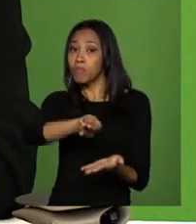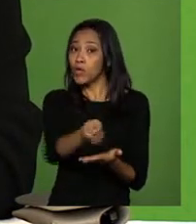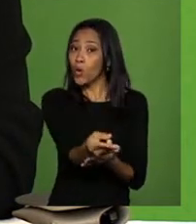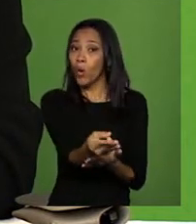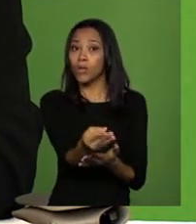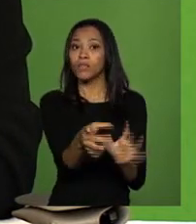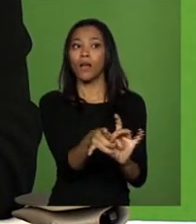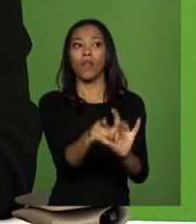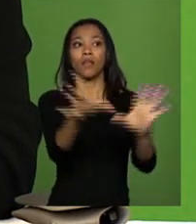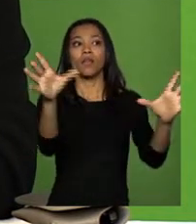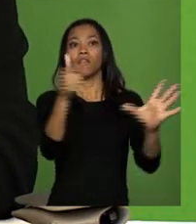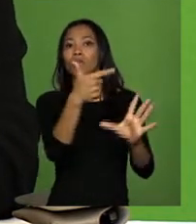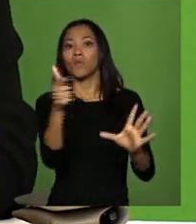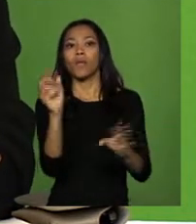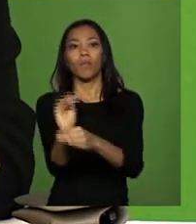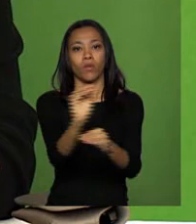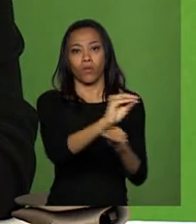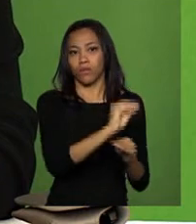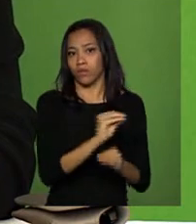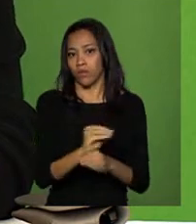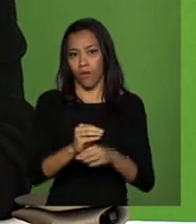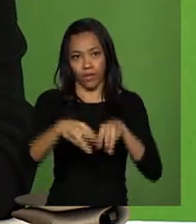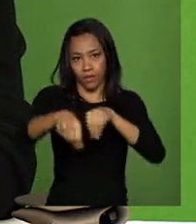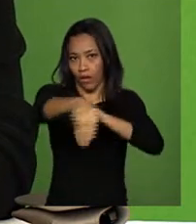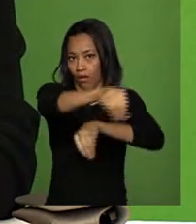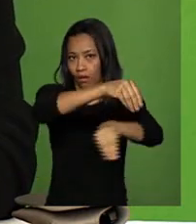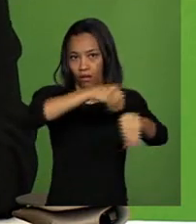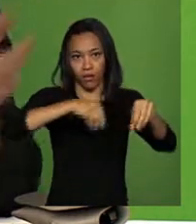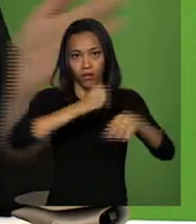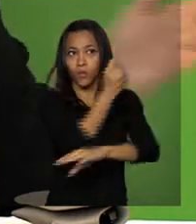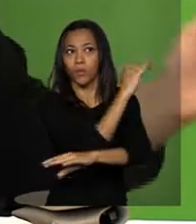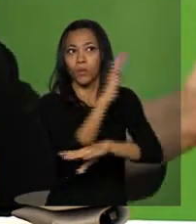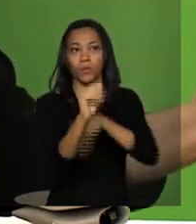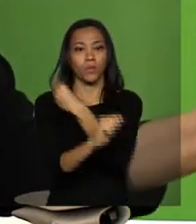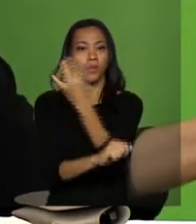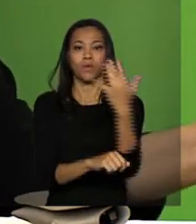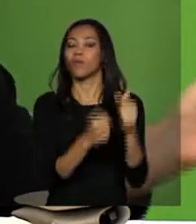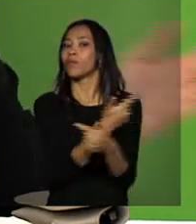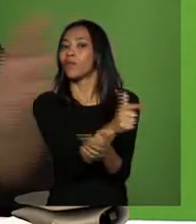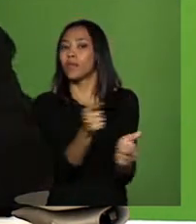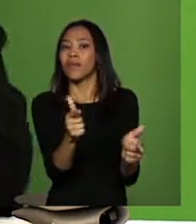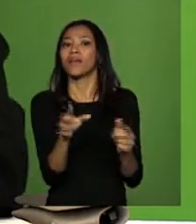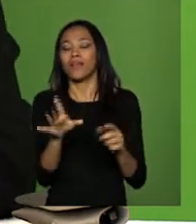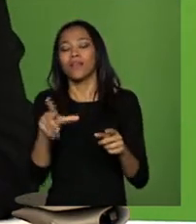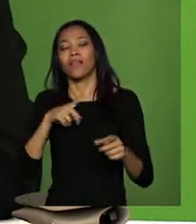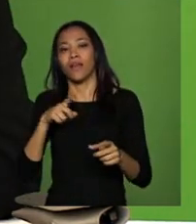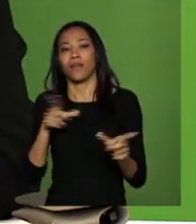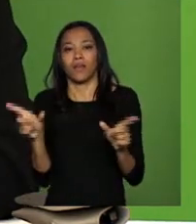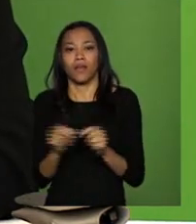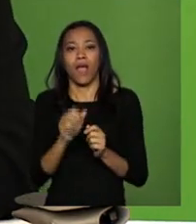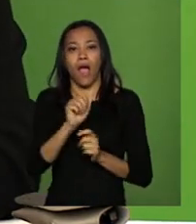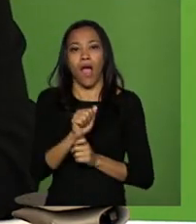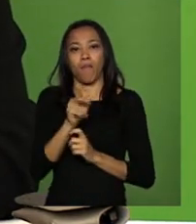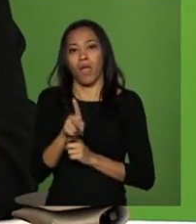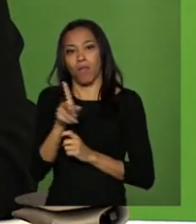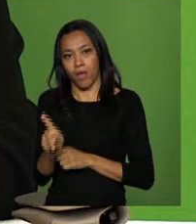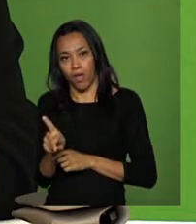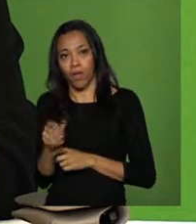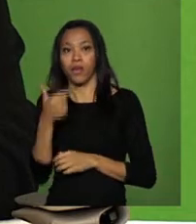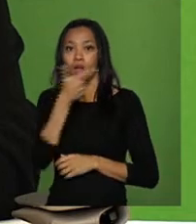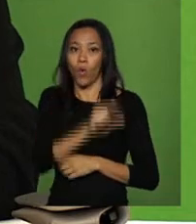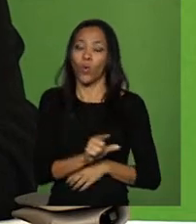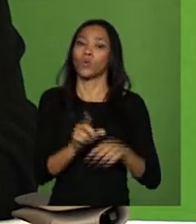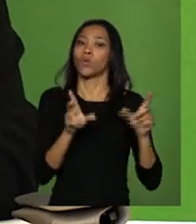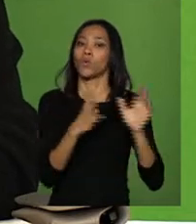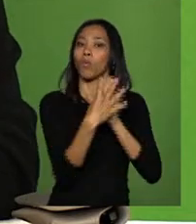de proteção. Os outros 16, entre APP e reserva legal. Então, o